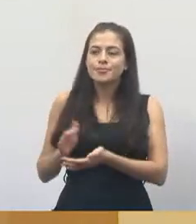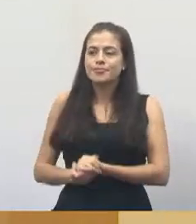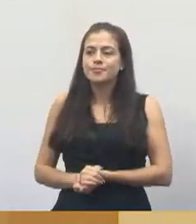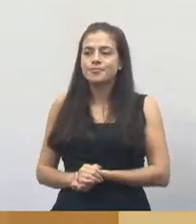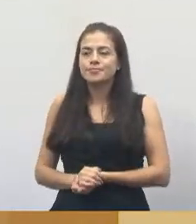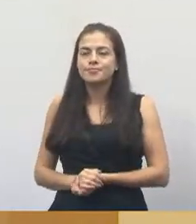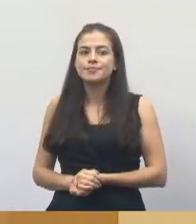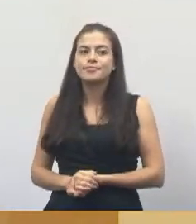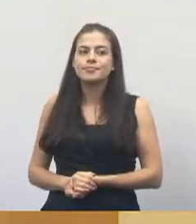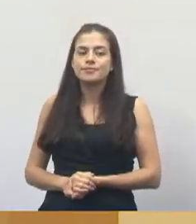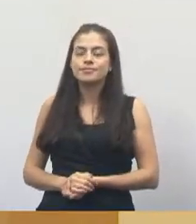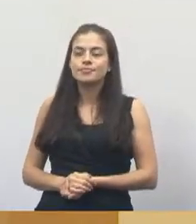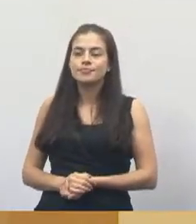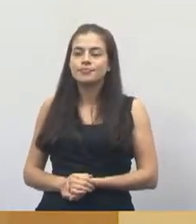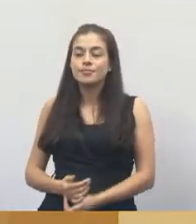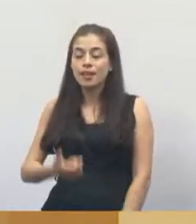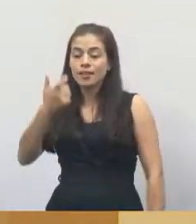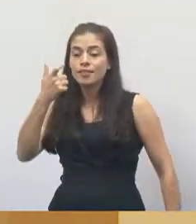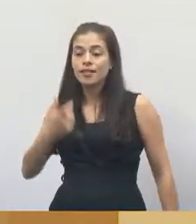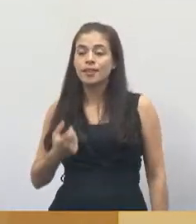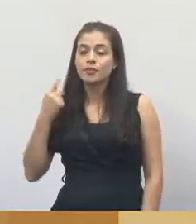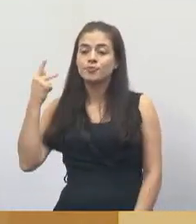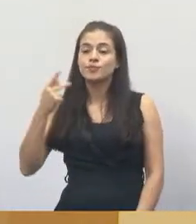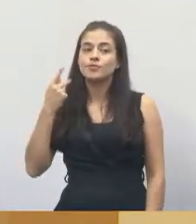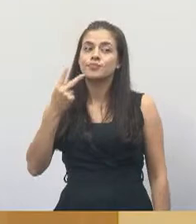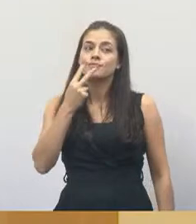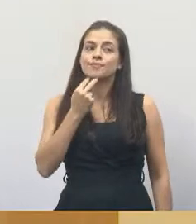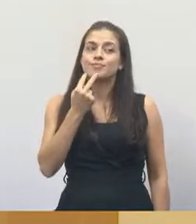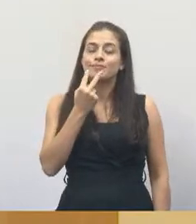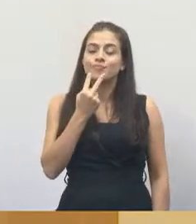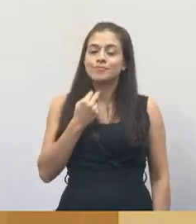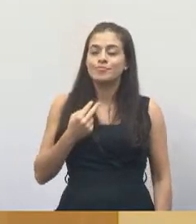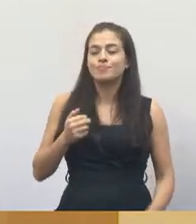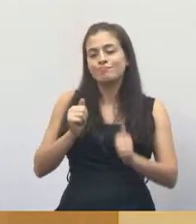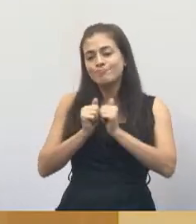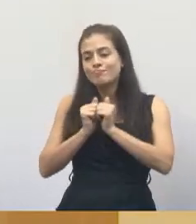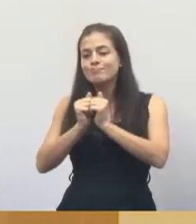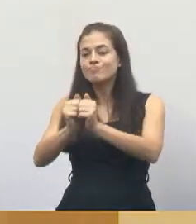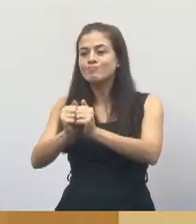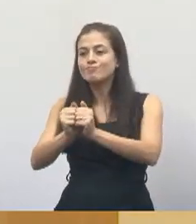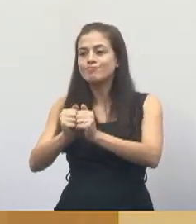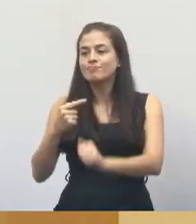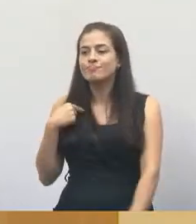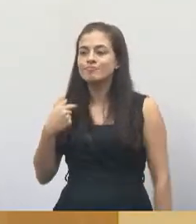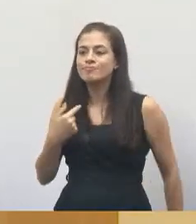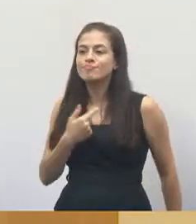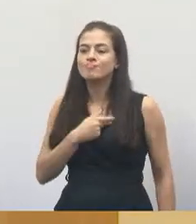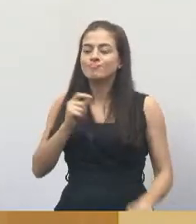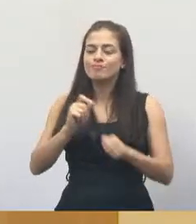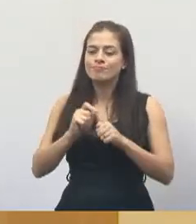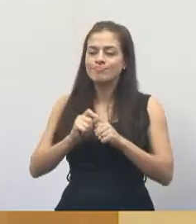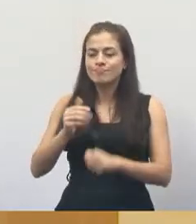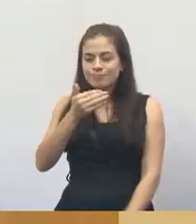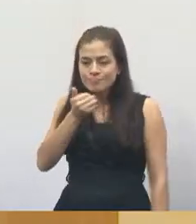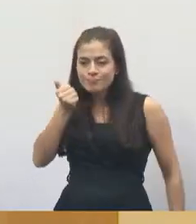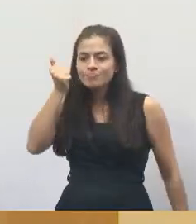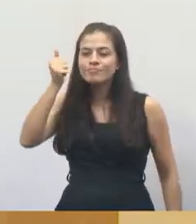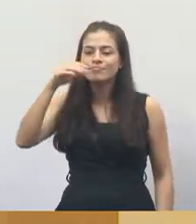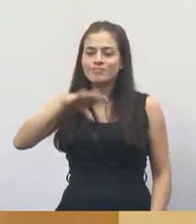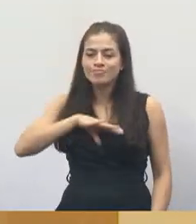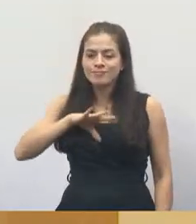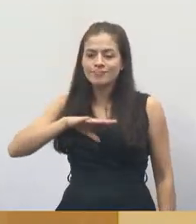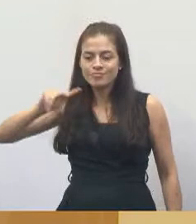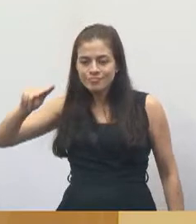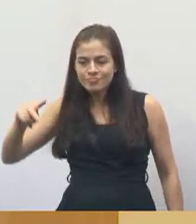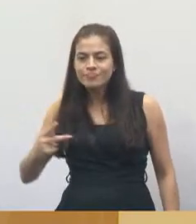aí. Quem fala aqui é o vereador Valmir. Estamos juntos. Para a gente é fazer uma melhor cidade do Vale do